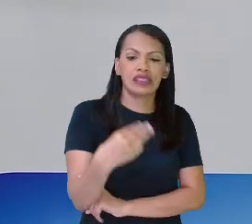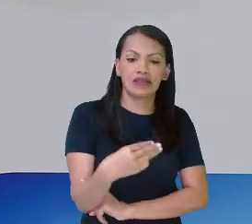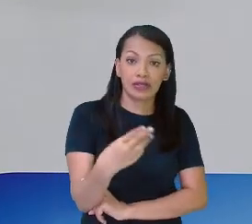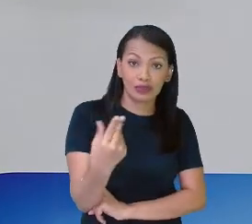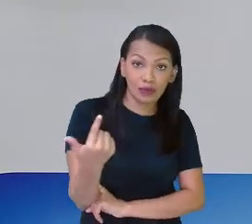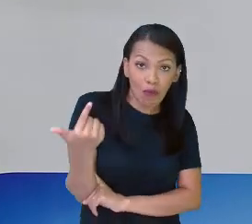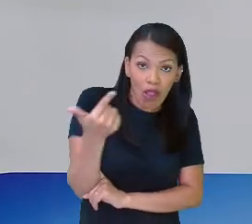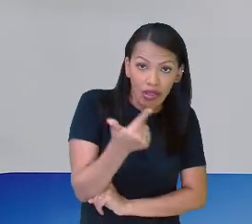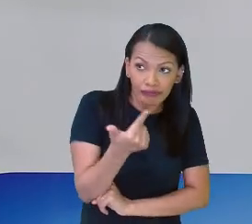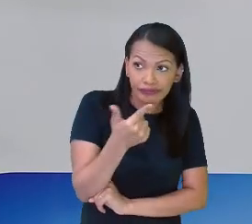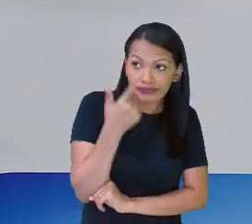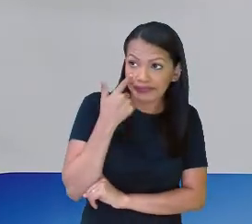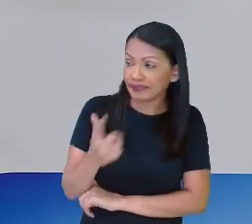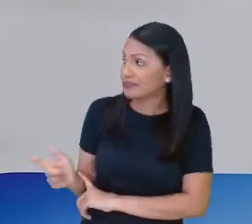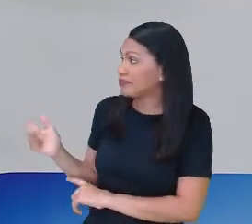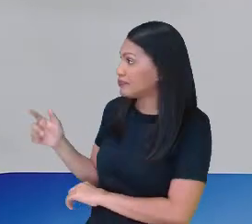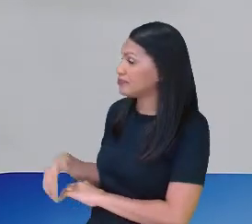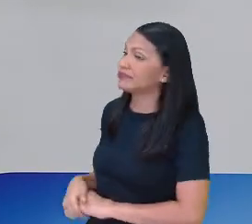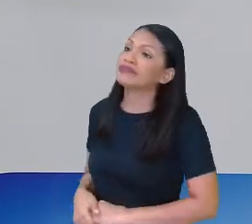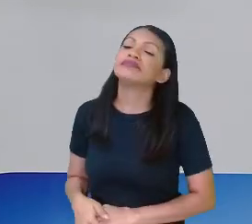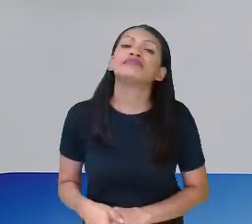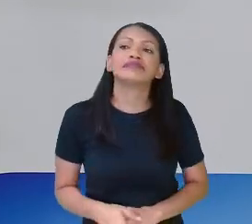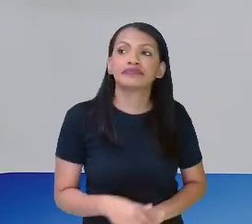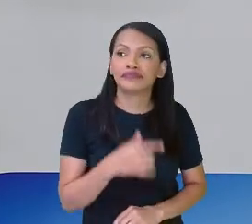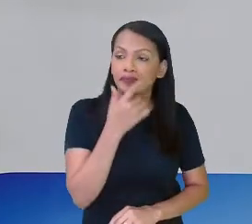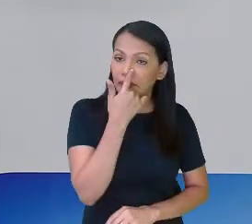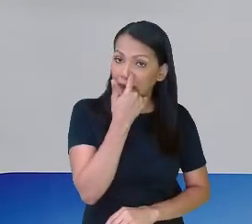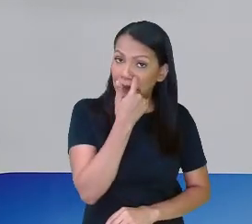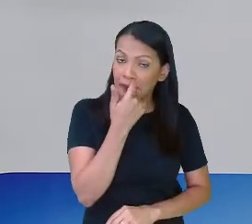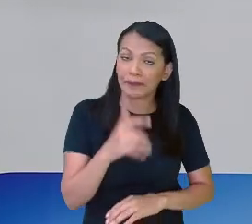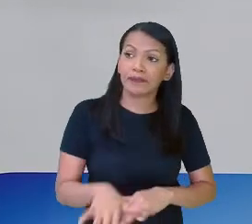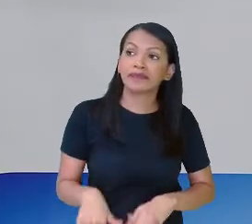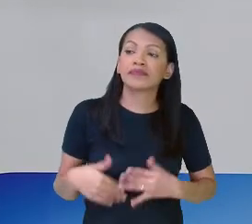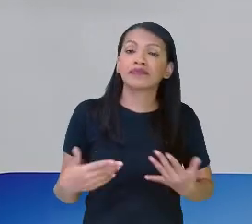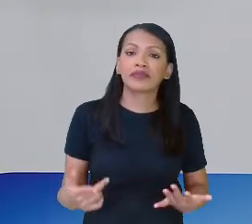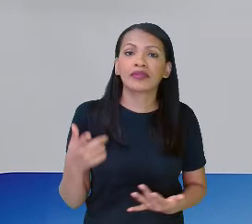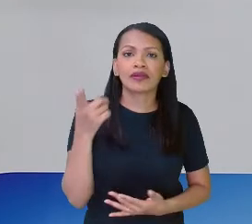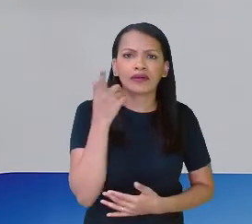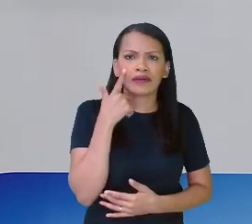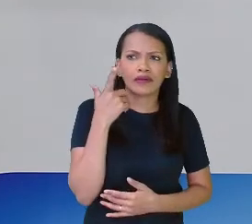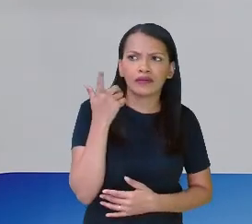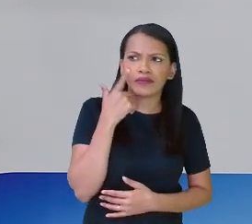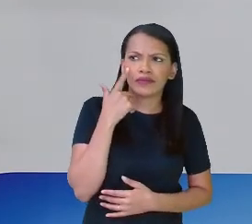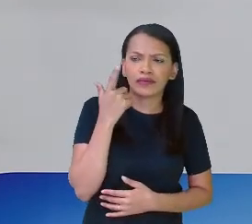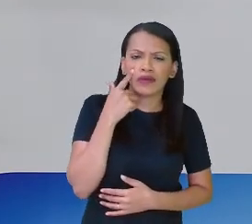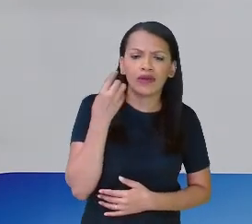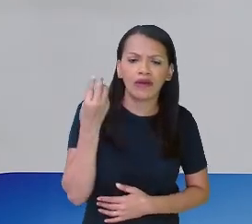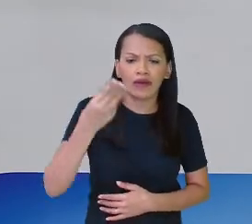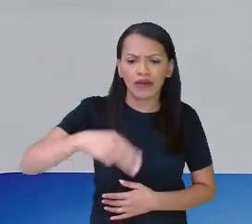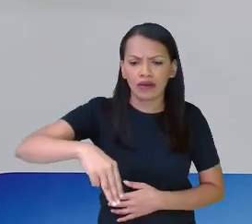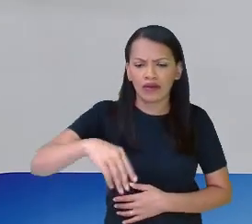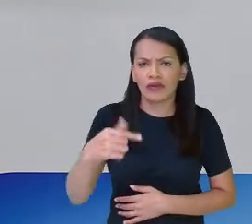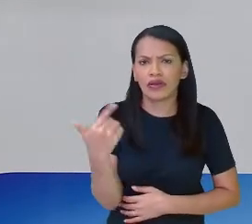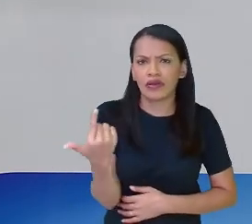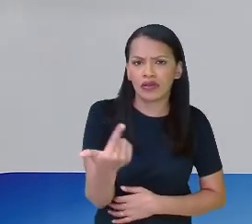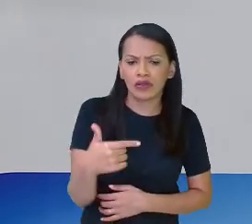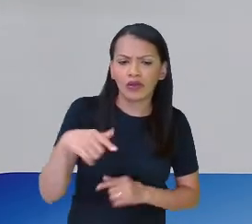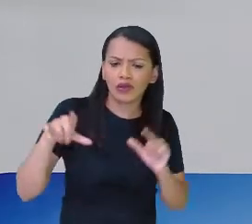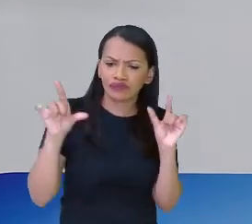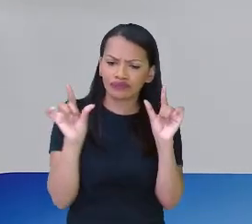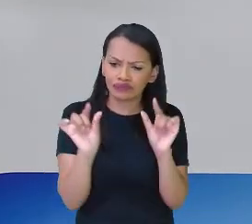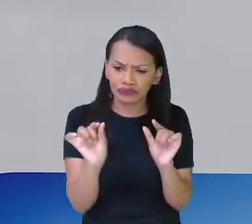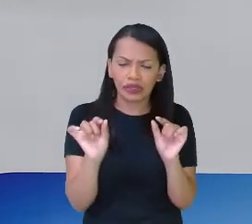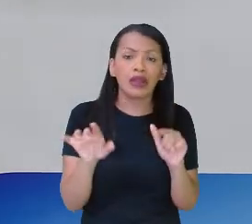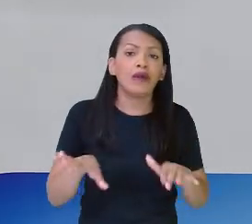multiplica esse aqui, por esse, então, aí metros quadrados. Então, se liga nesse 2 que aparece pequenininho,